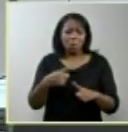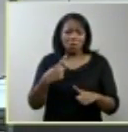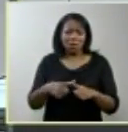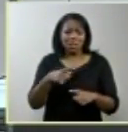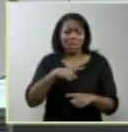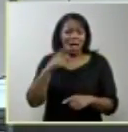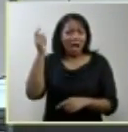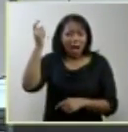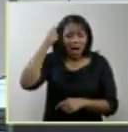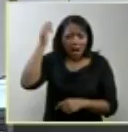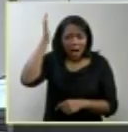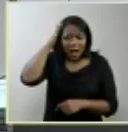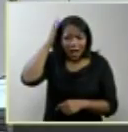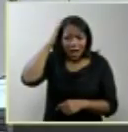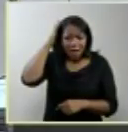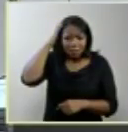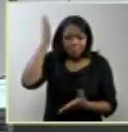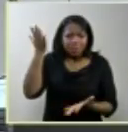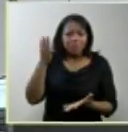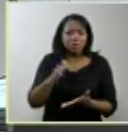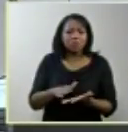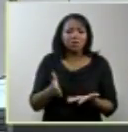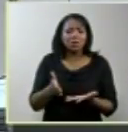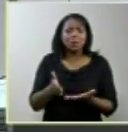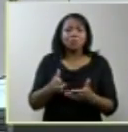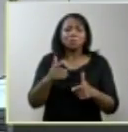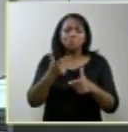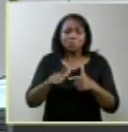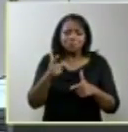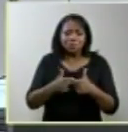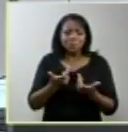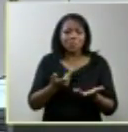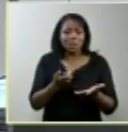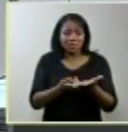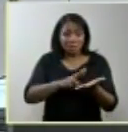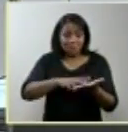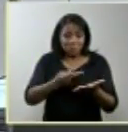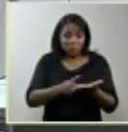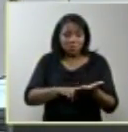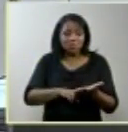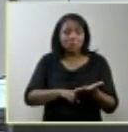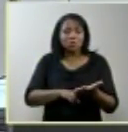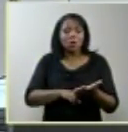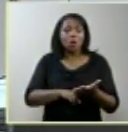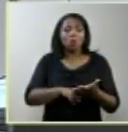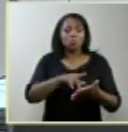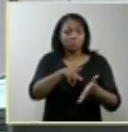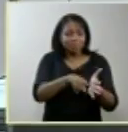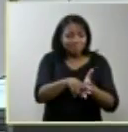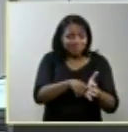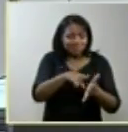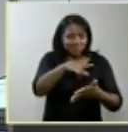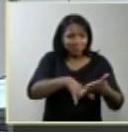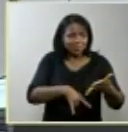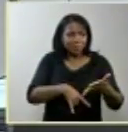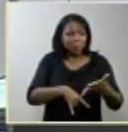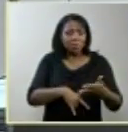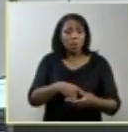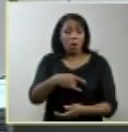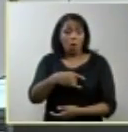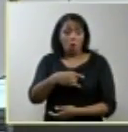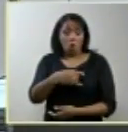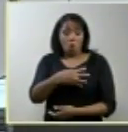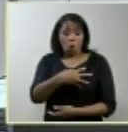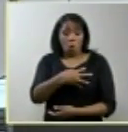nos termos de Rosivaldo ele traduziu o diagnóstico de anencefalia o filho de